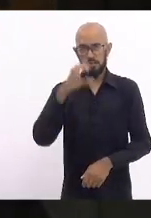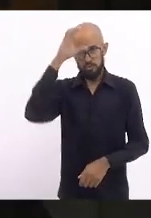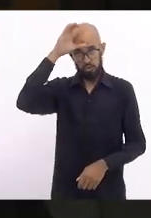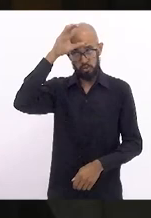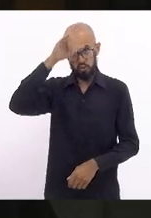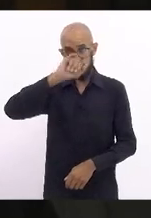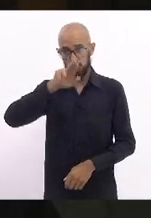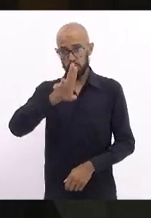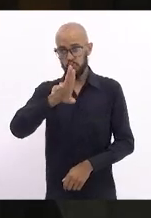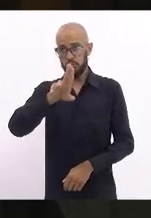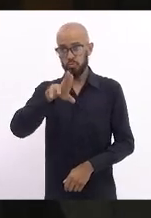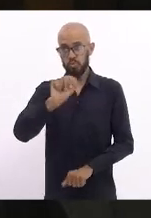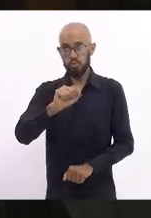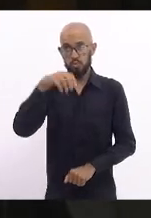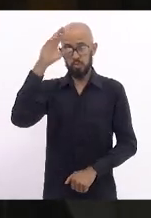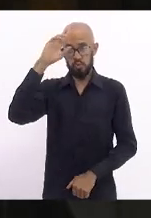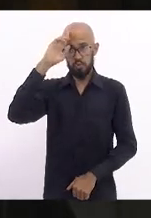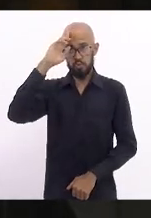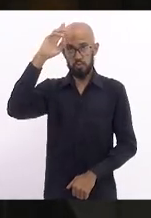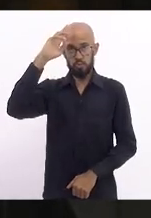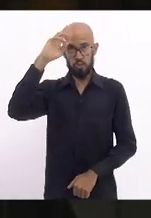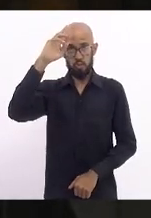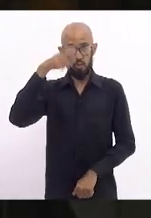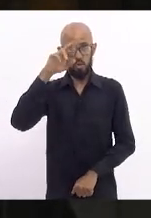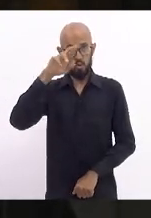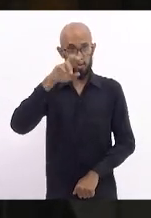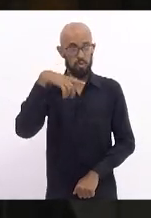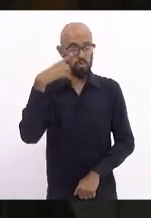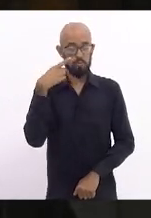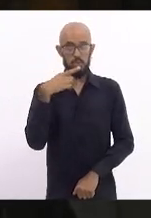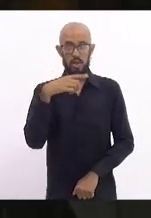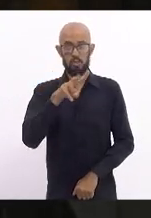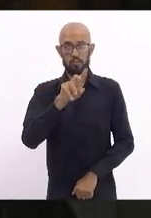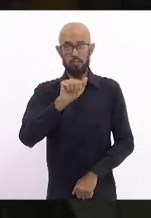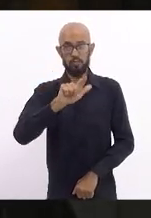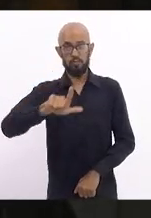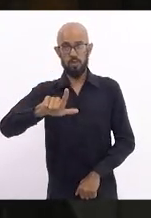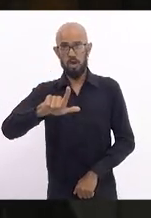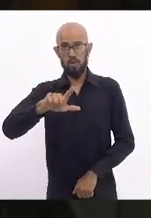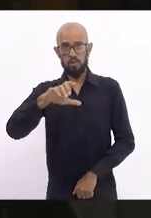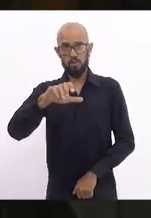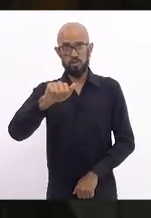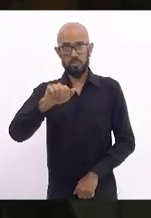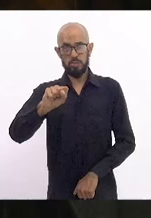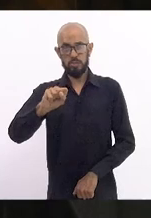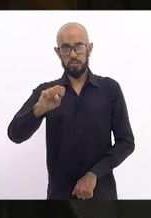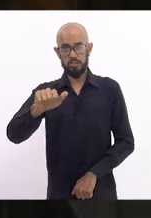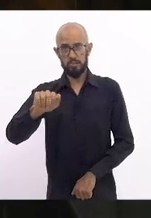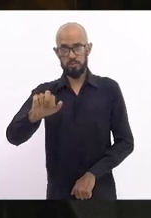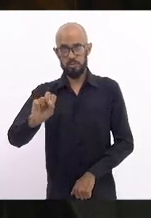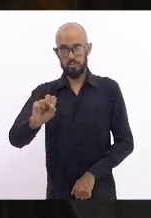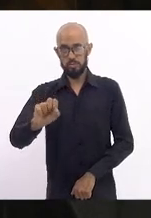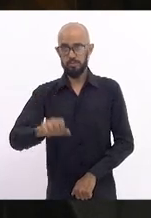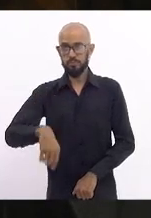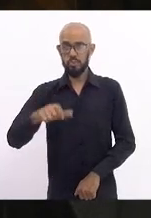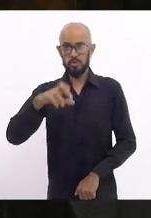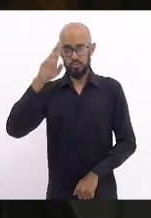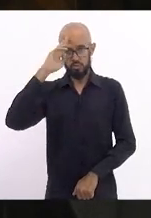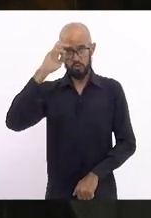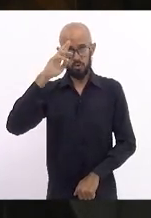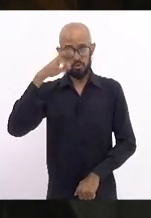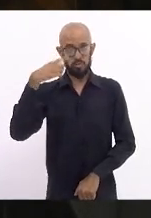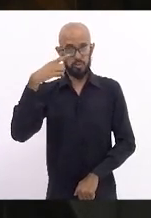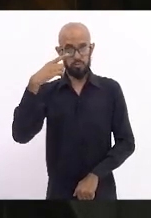deputado Valdacé Asa, senhoras e senhores deputados que nos